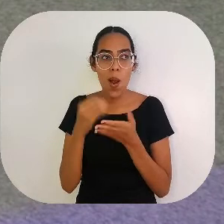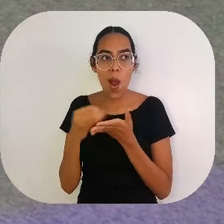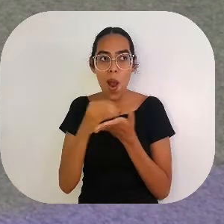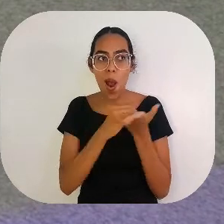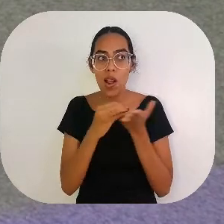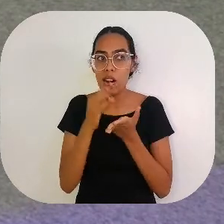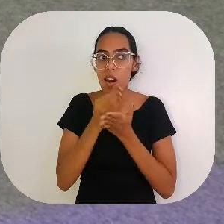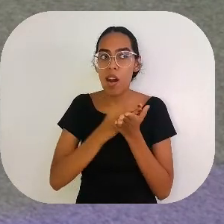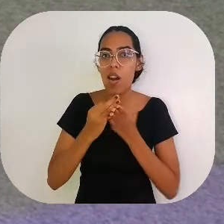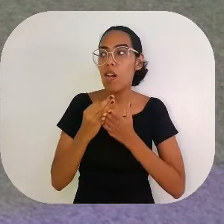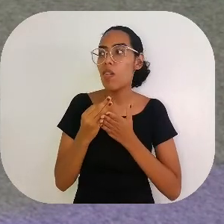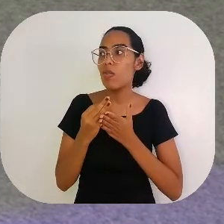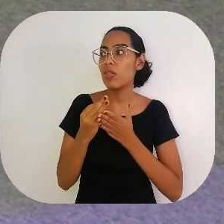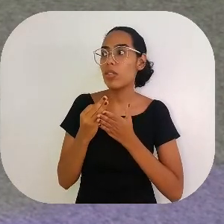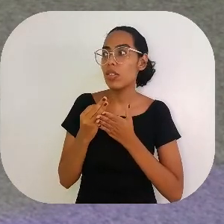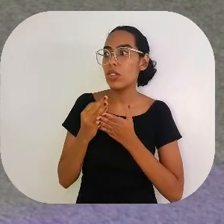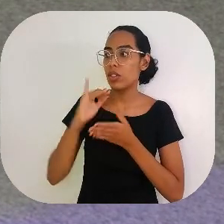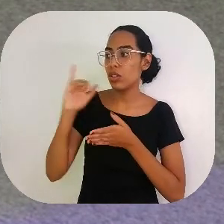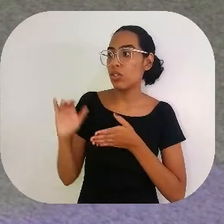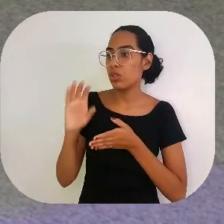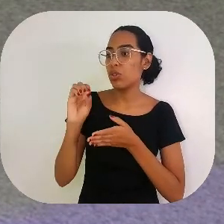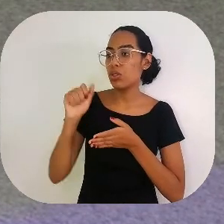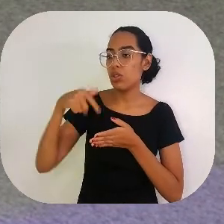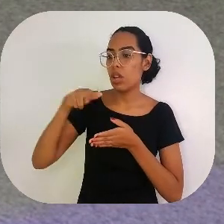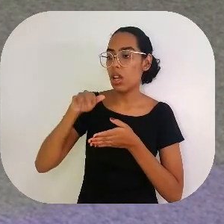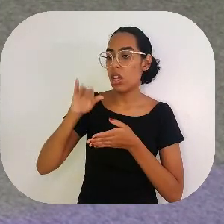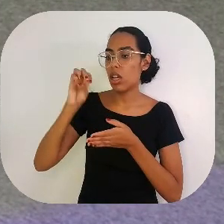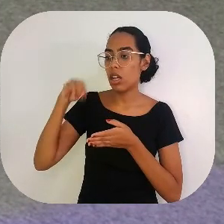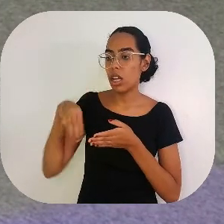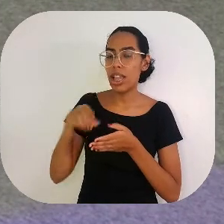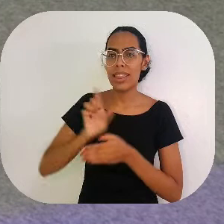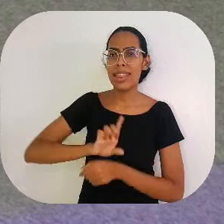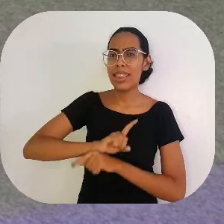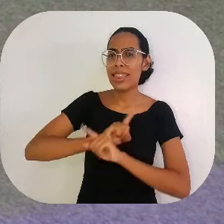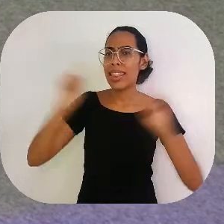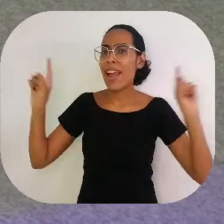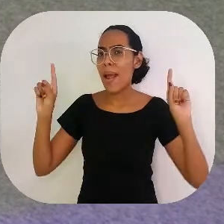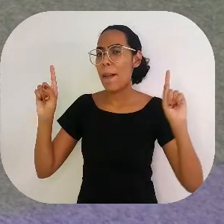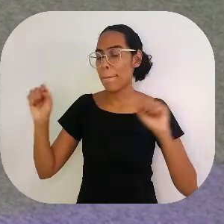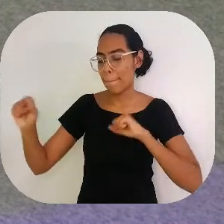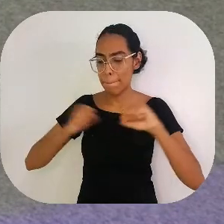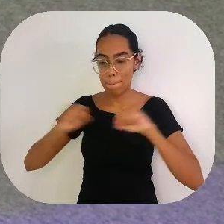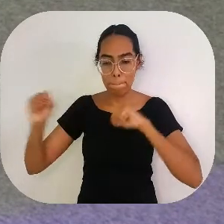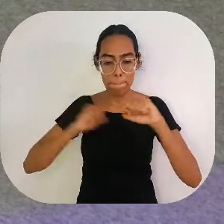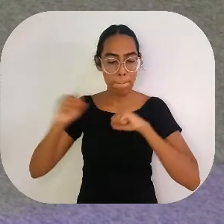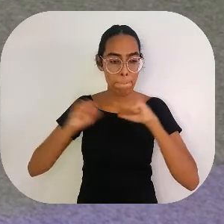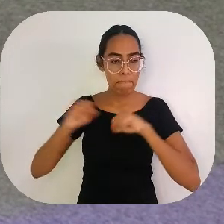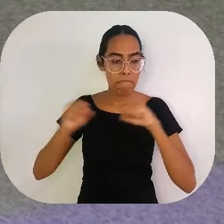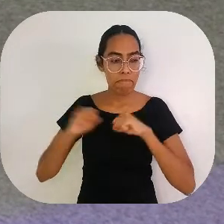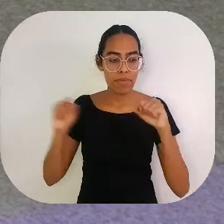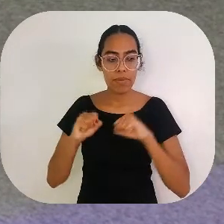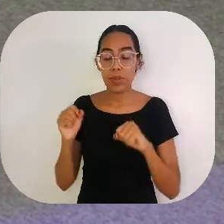bucho desse morto, fica com a moeda. O outro falou, bora. Na mesma hora, o seu Joaquim, não!